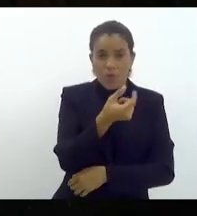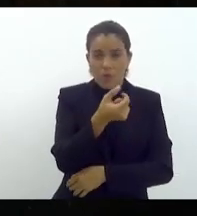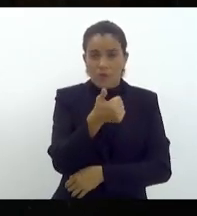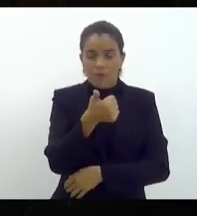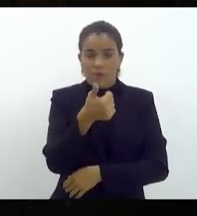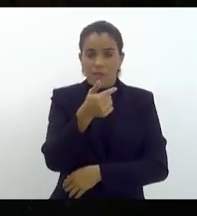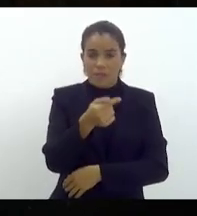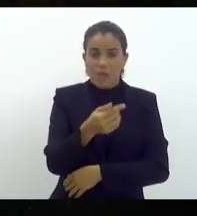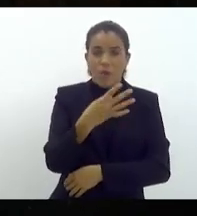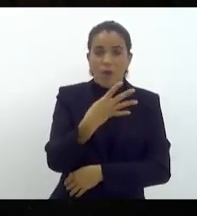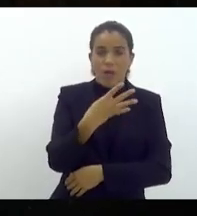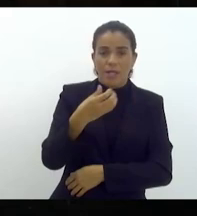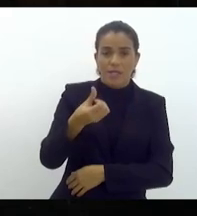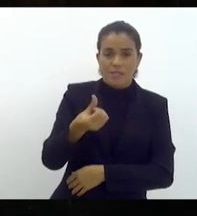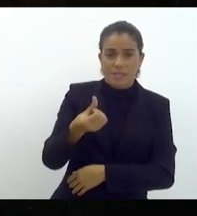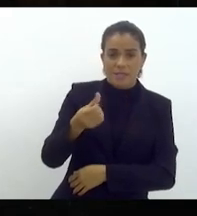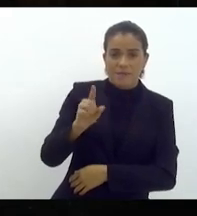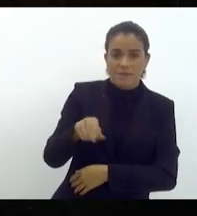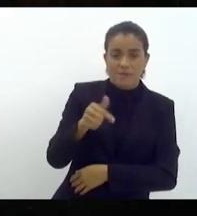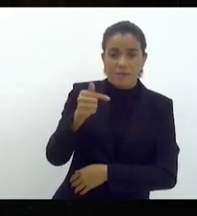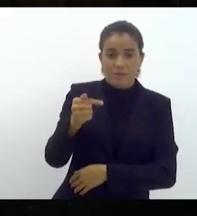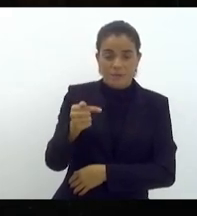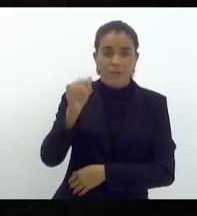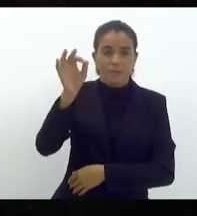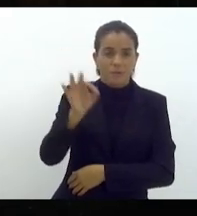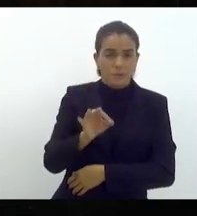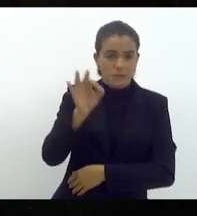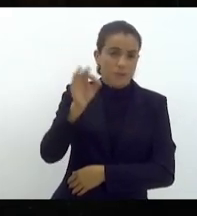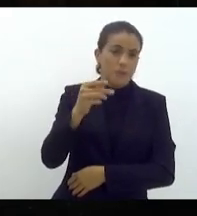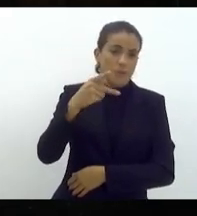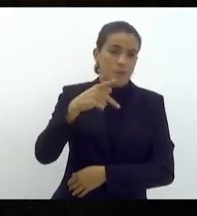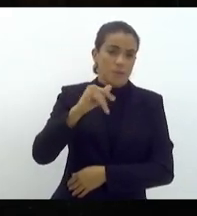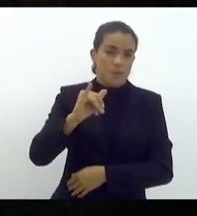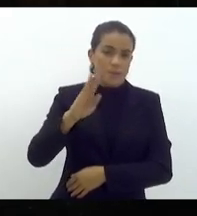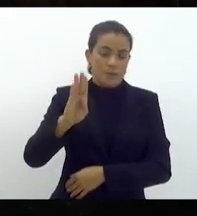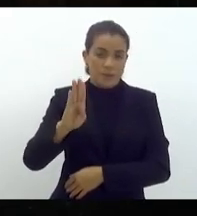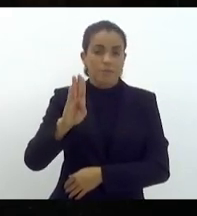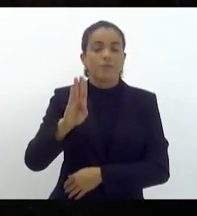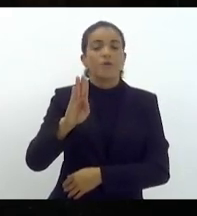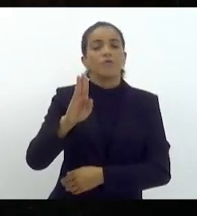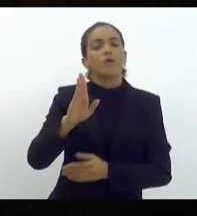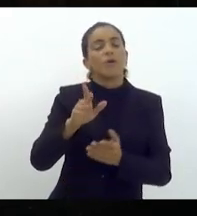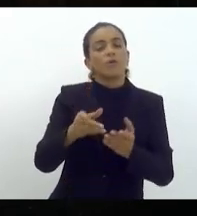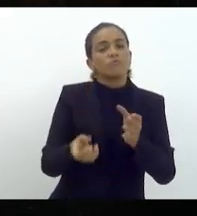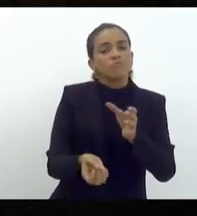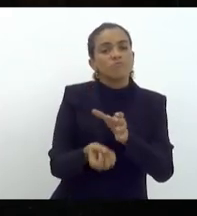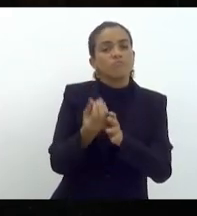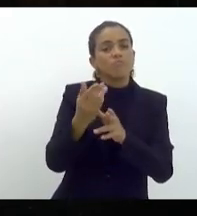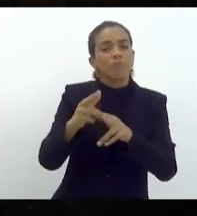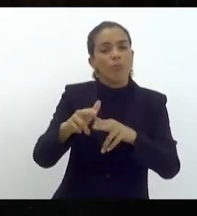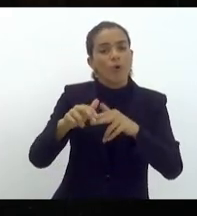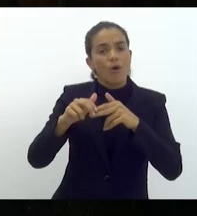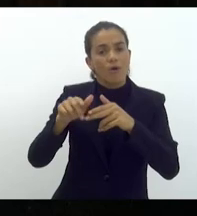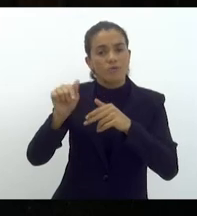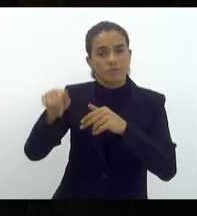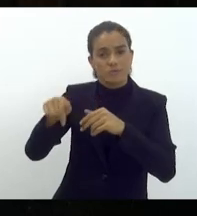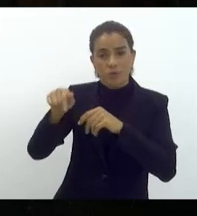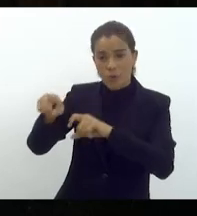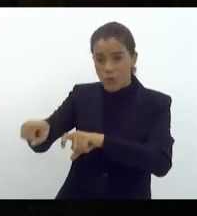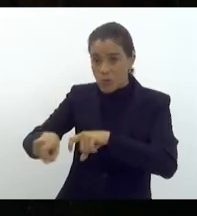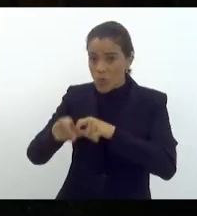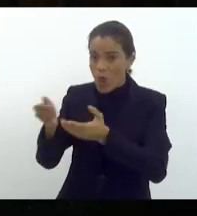,6% do PIB do setor foi gerado pelo segmento do agro